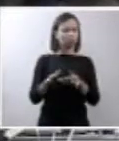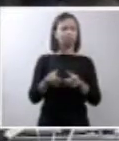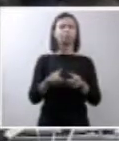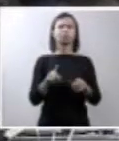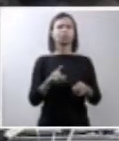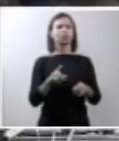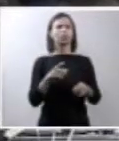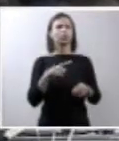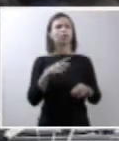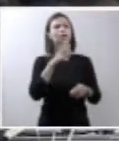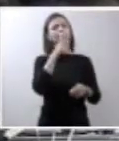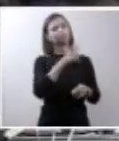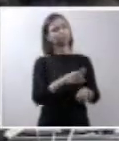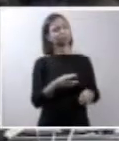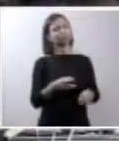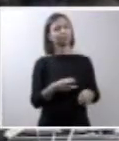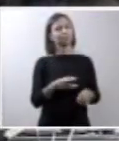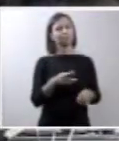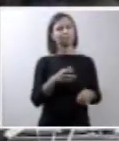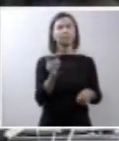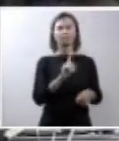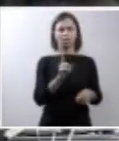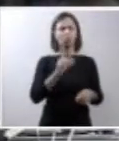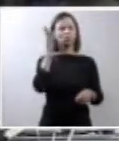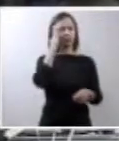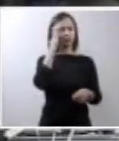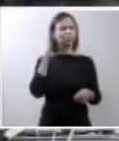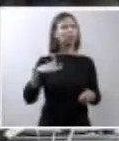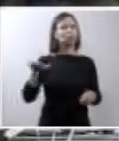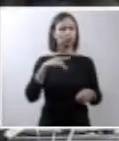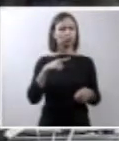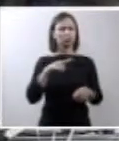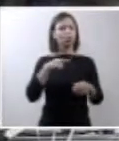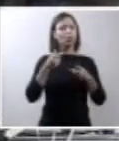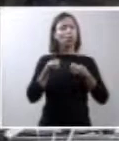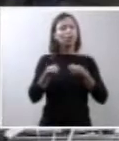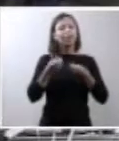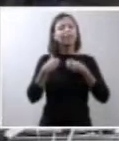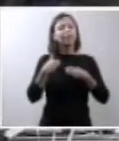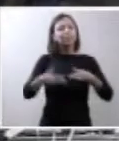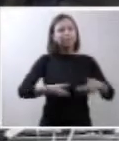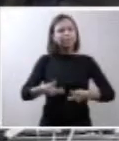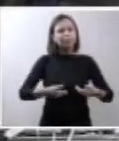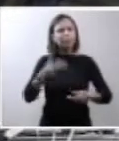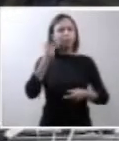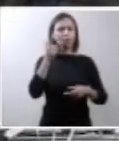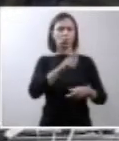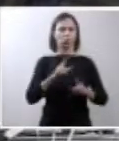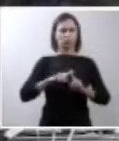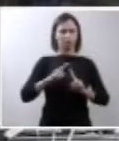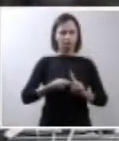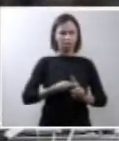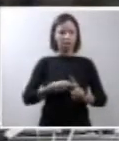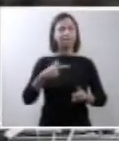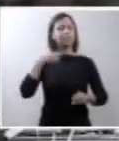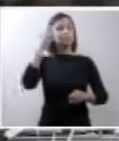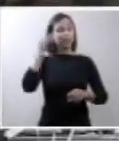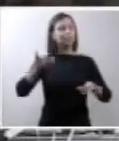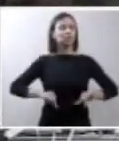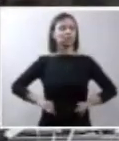família ela sabia o que eu fazia o tratamento que eu estava fazendo para engravidar o sofrimento que eu estava passando então